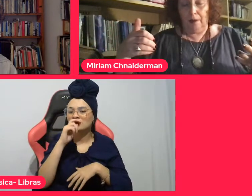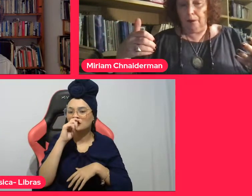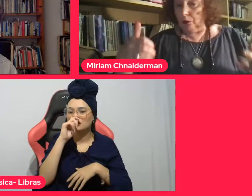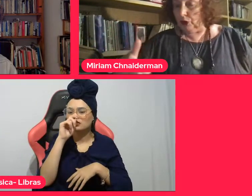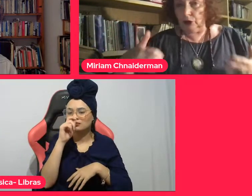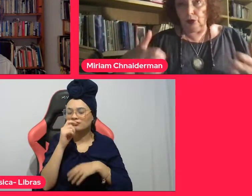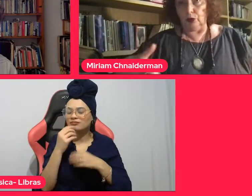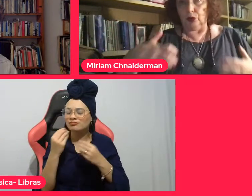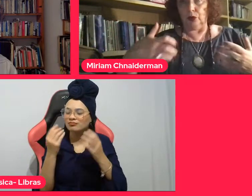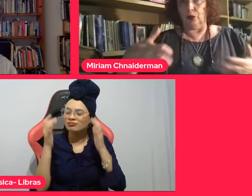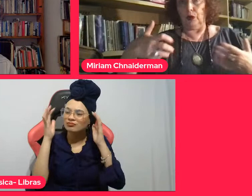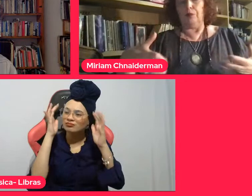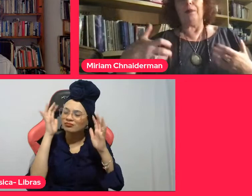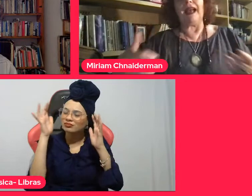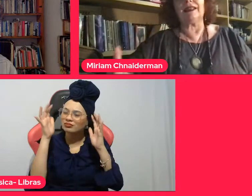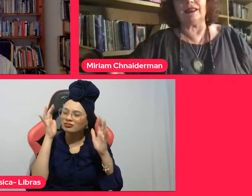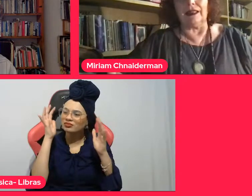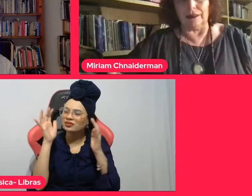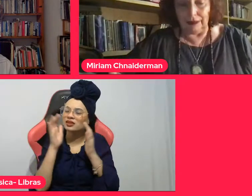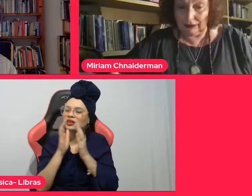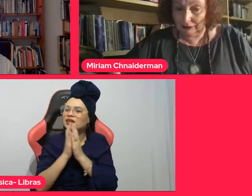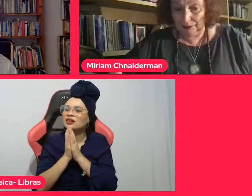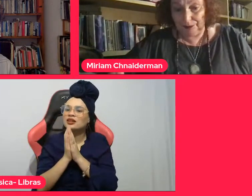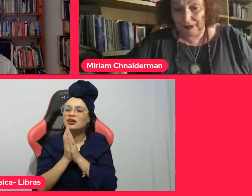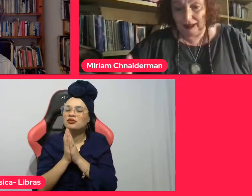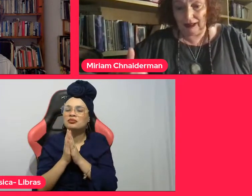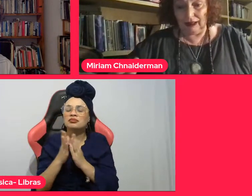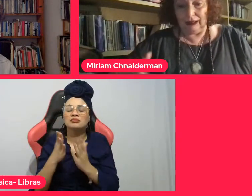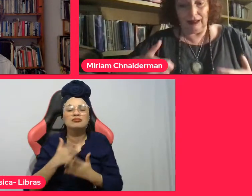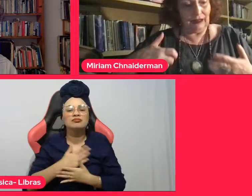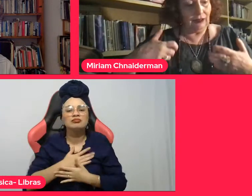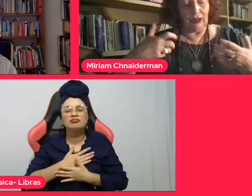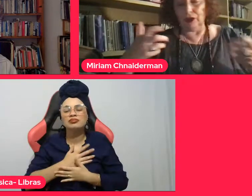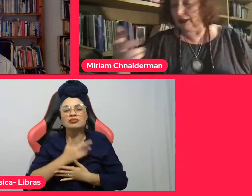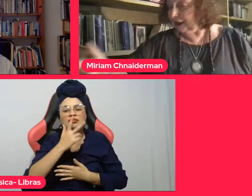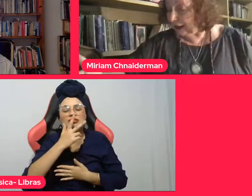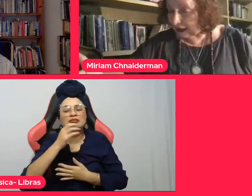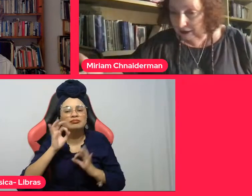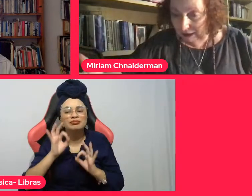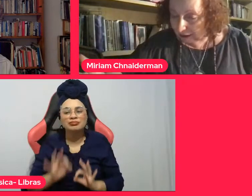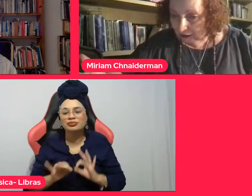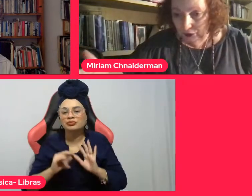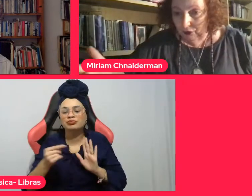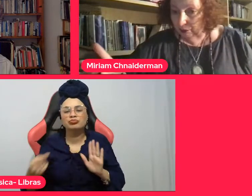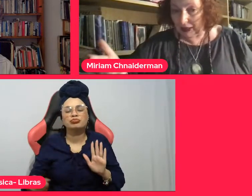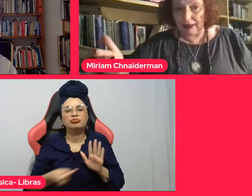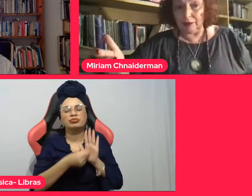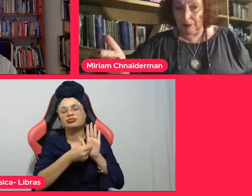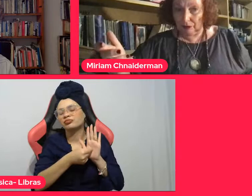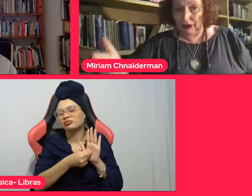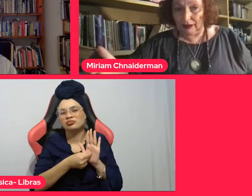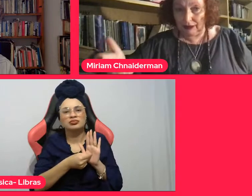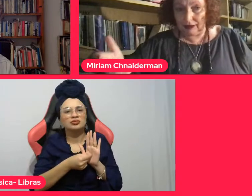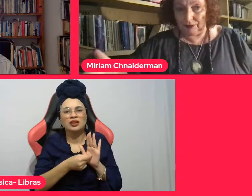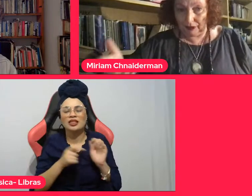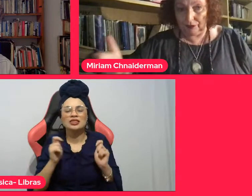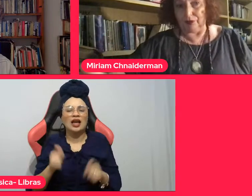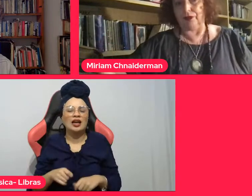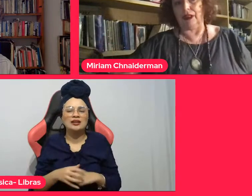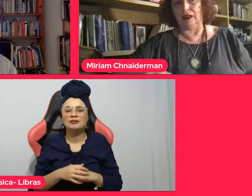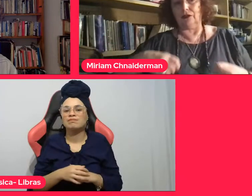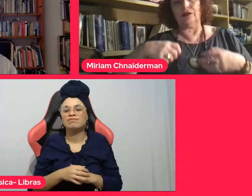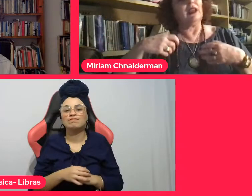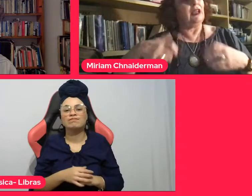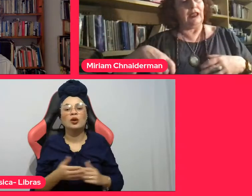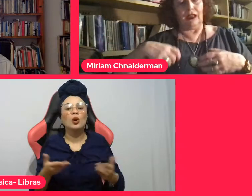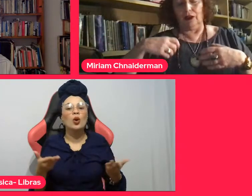muito impactante. E eu acho que a cidade está transformada pelo que a gente vem